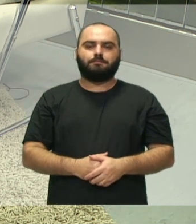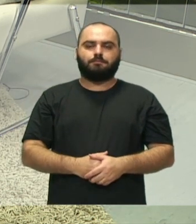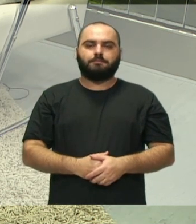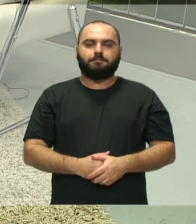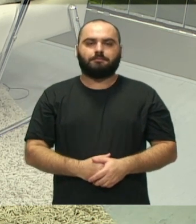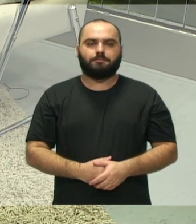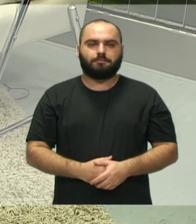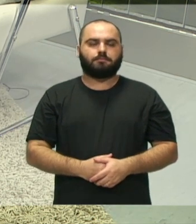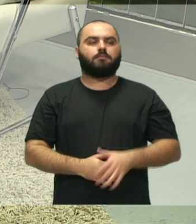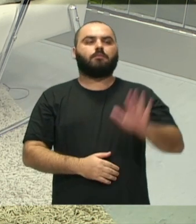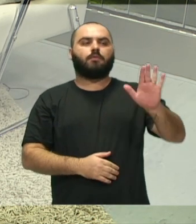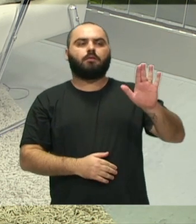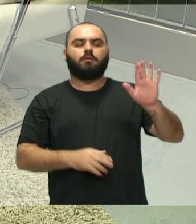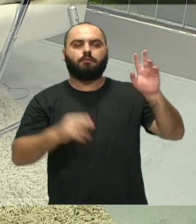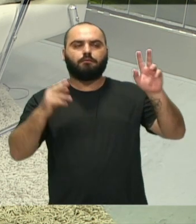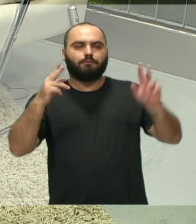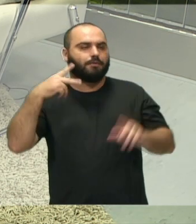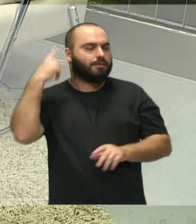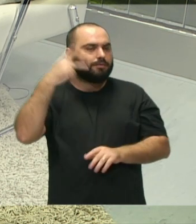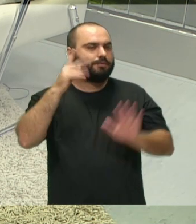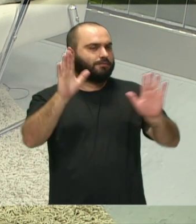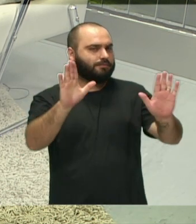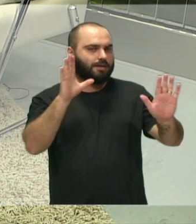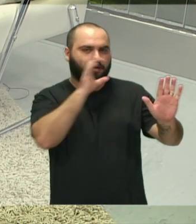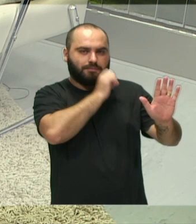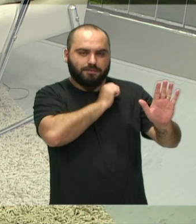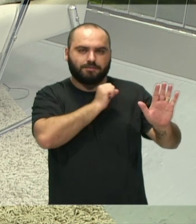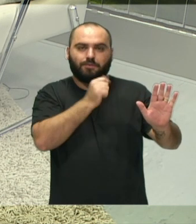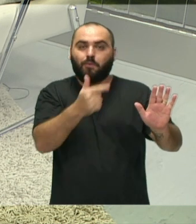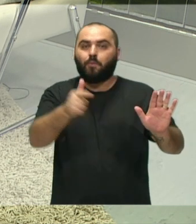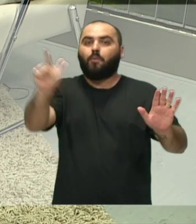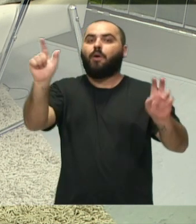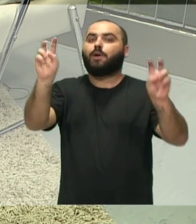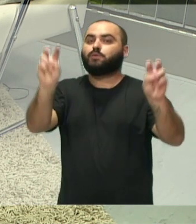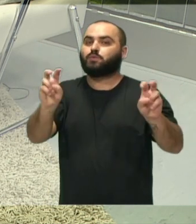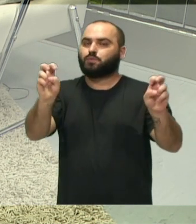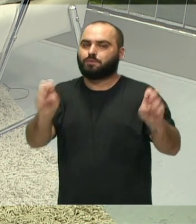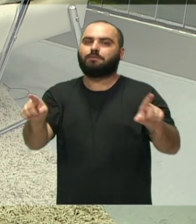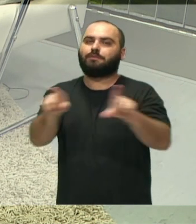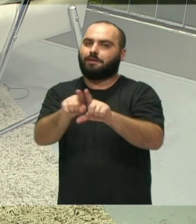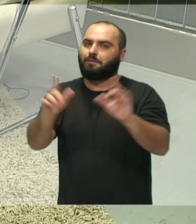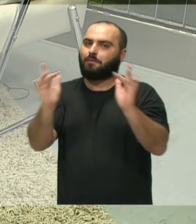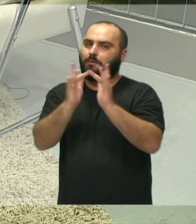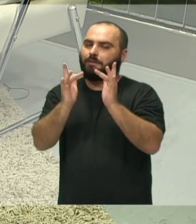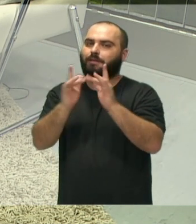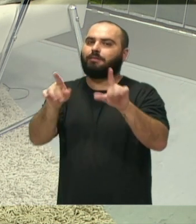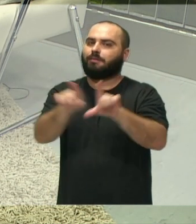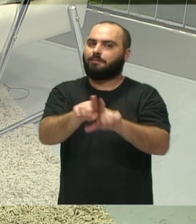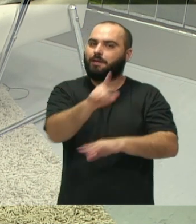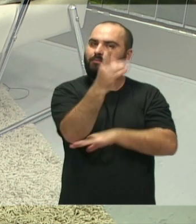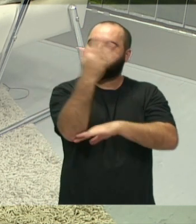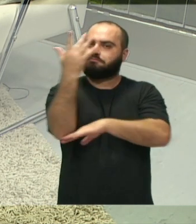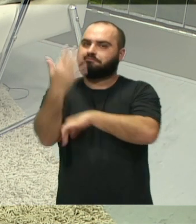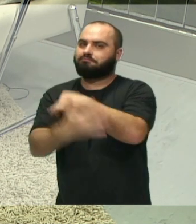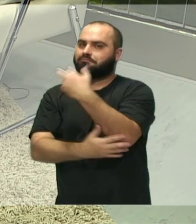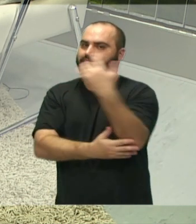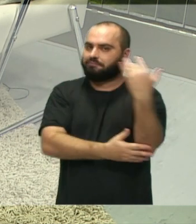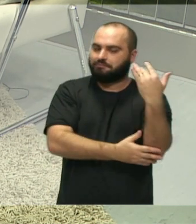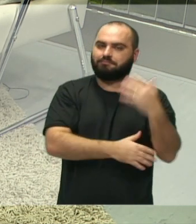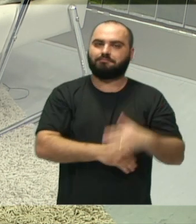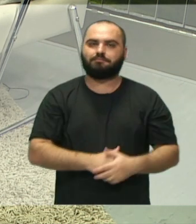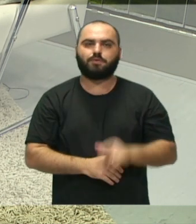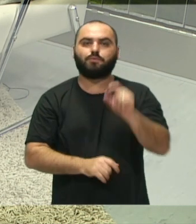um parêntese aqui na causa animal, a gente falar um pouquinho de outras questões que envolvem também o meio ambiente aqui do município, o